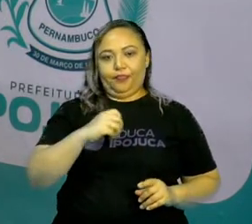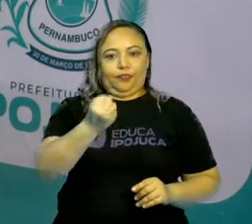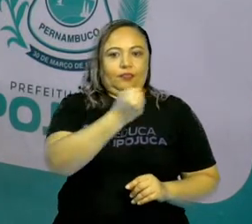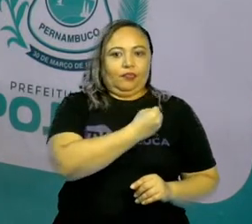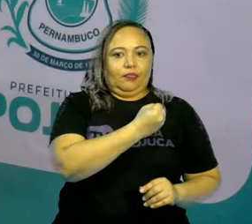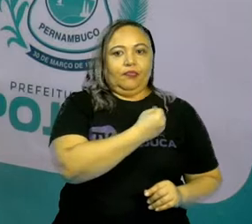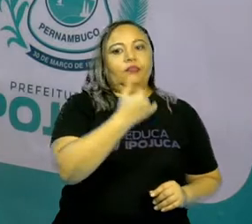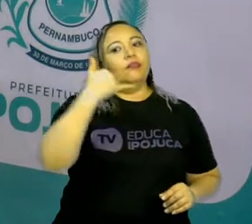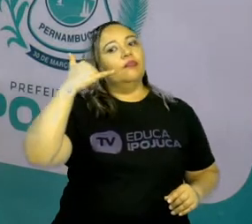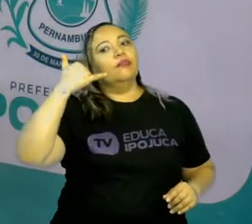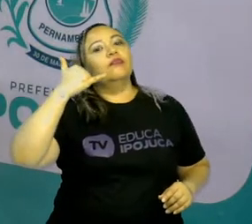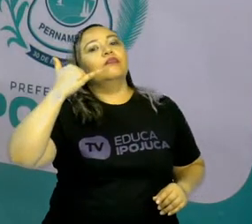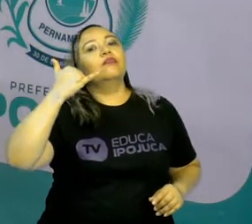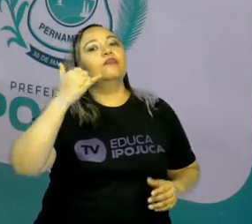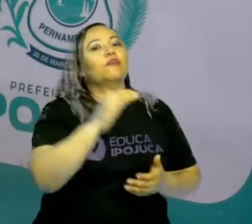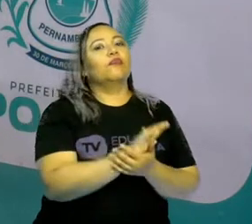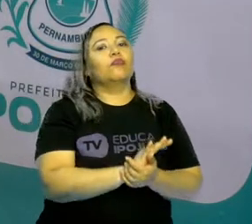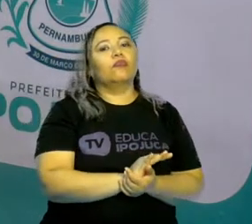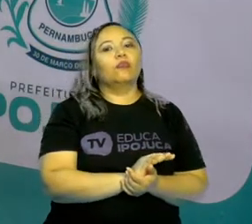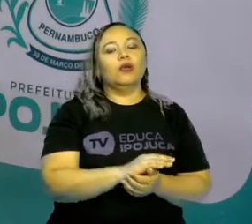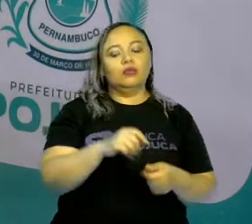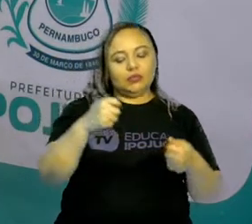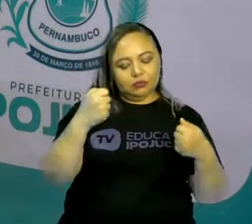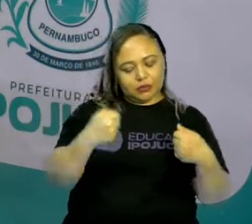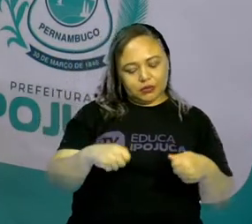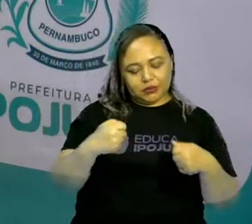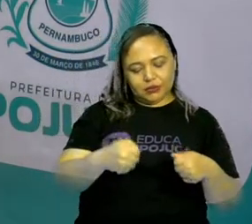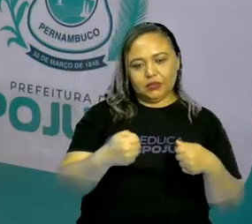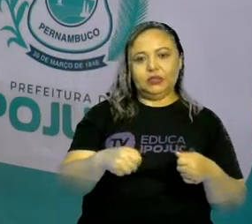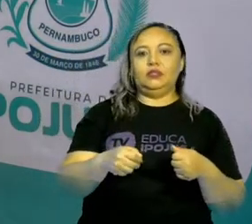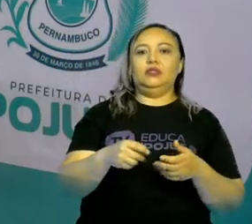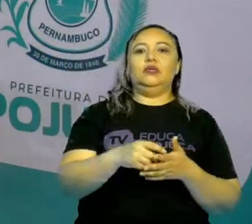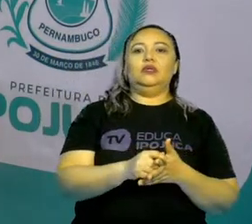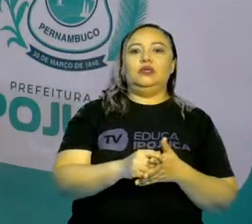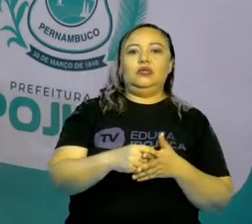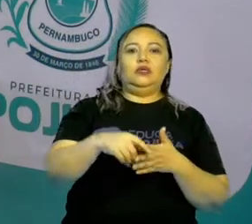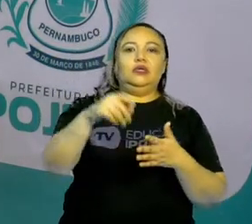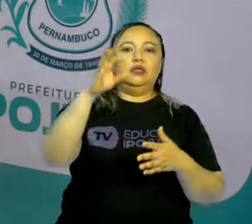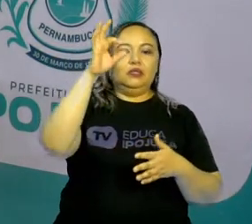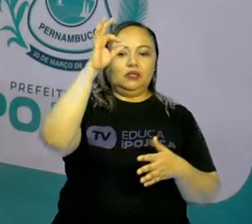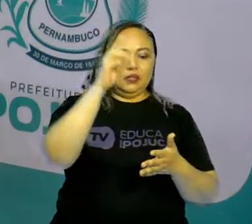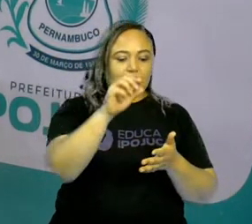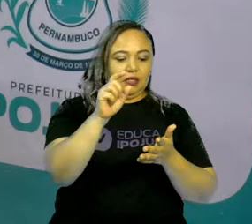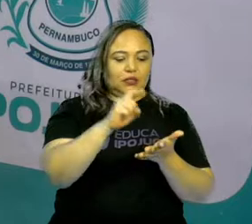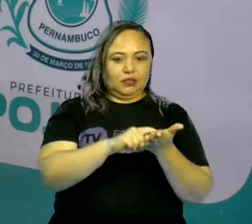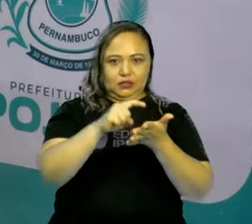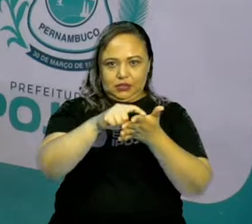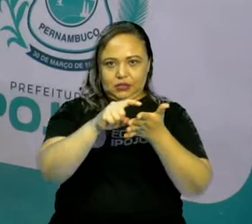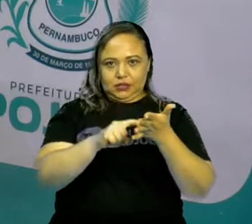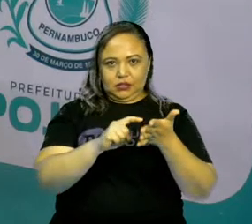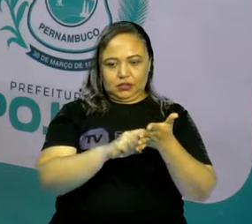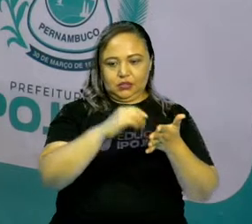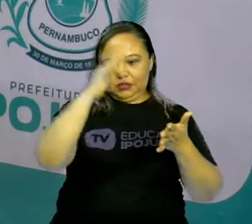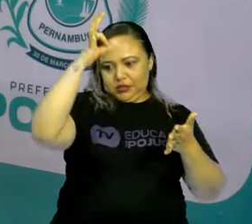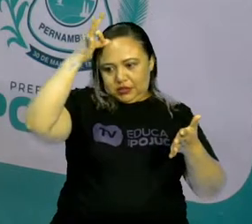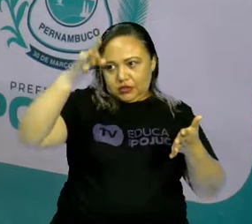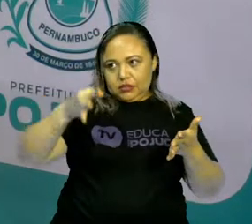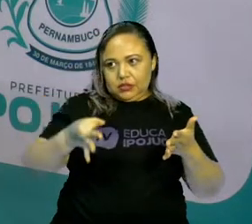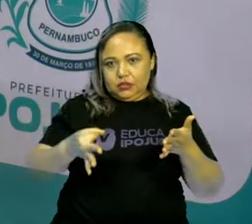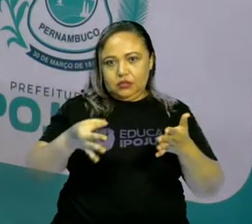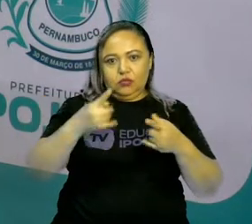errar algum, você, a outra pessoa atende lá. Não, não, não sou não. Ah, desculpe.